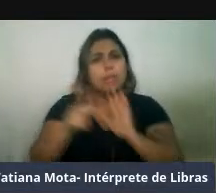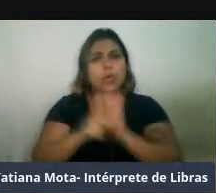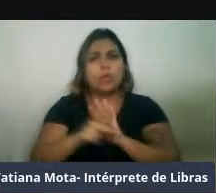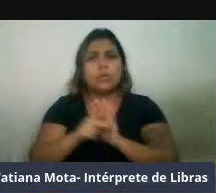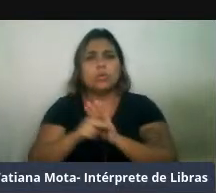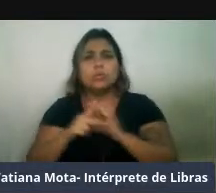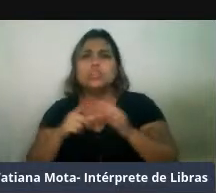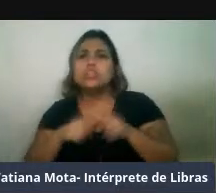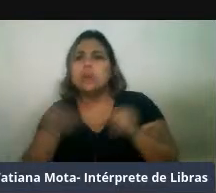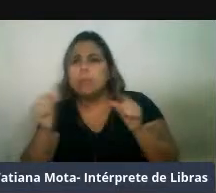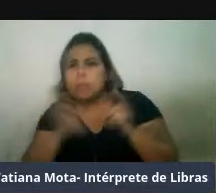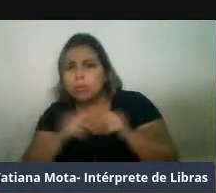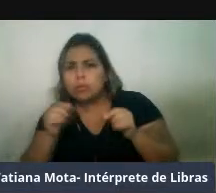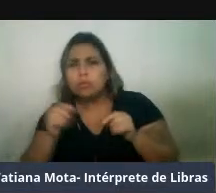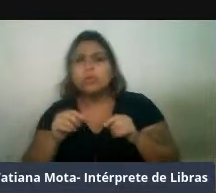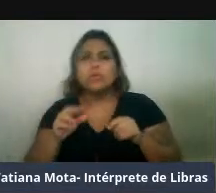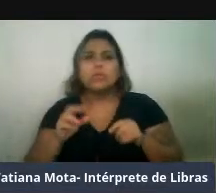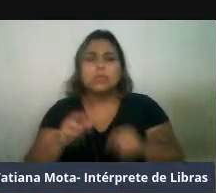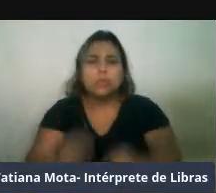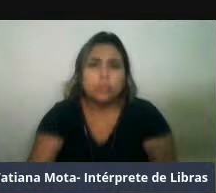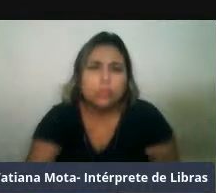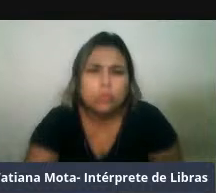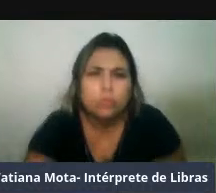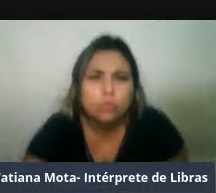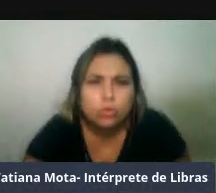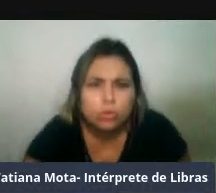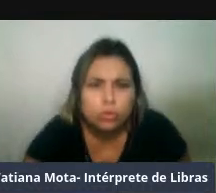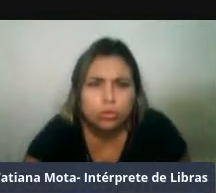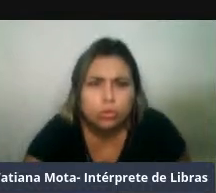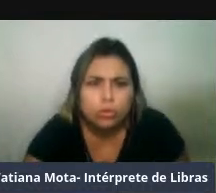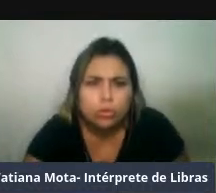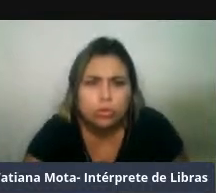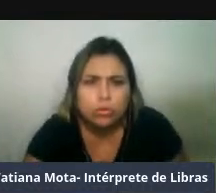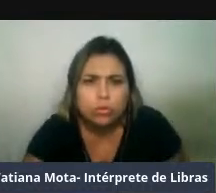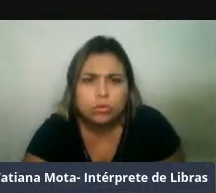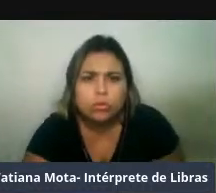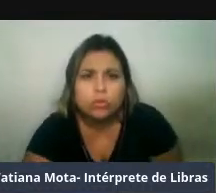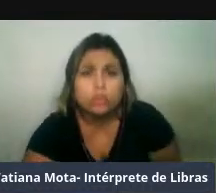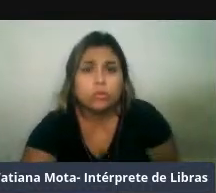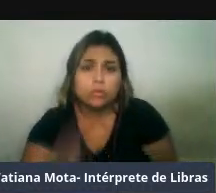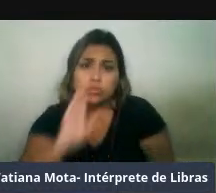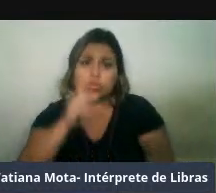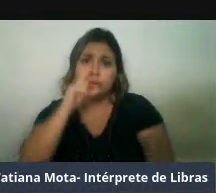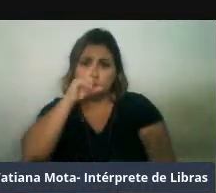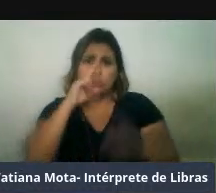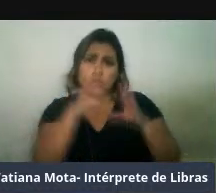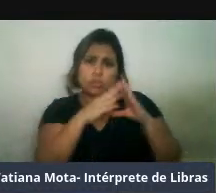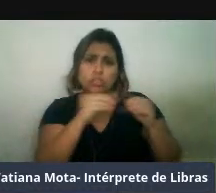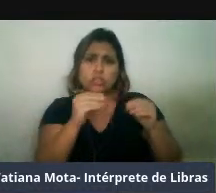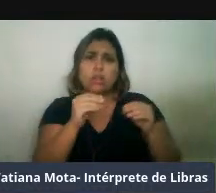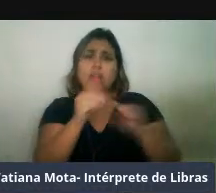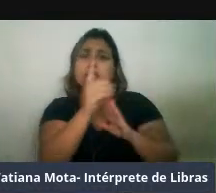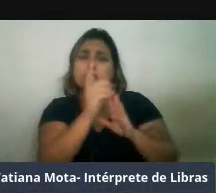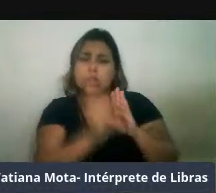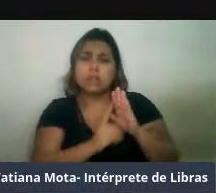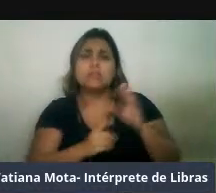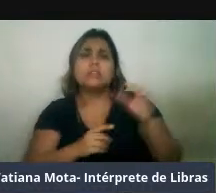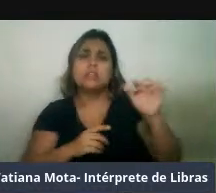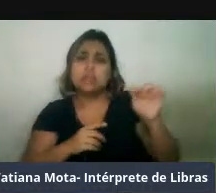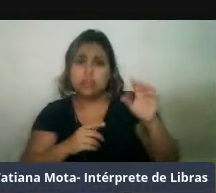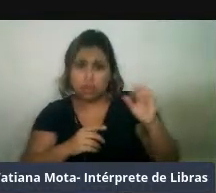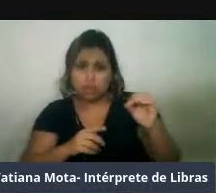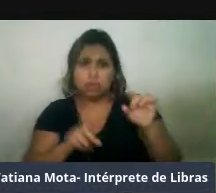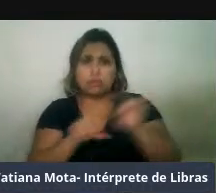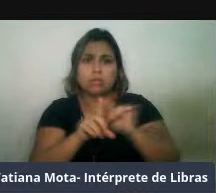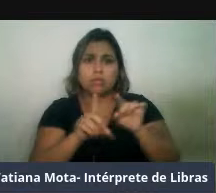japônicos, que viviam somente aqui nessa região do Japão mesmo e que foi extinta na década de 70 também, mas vejam com uma área com uma